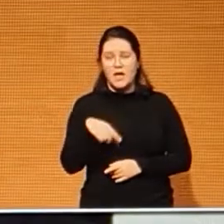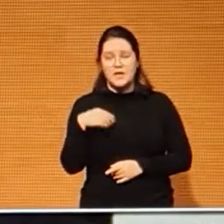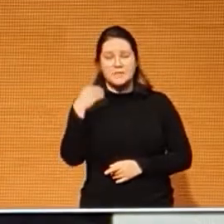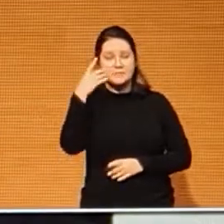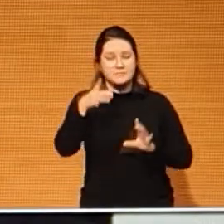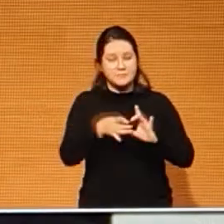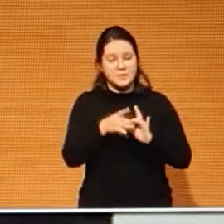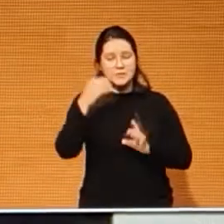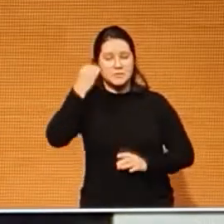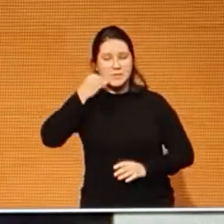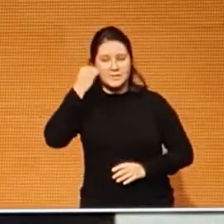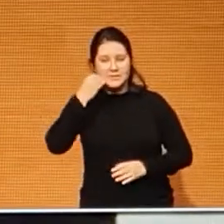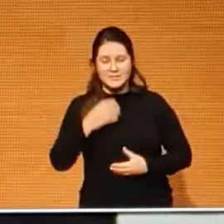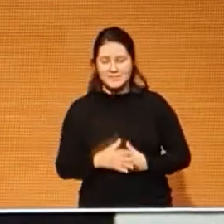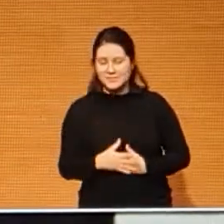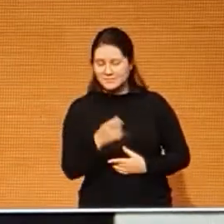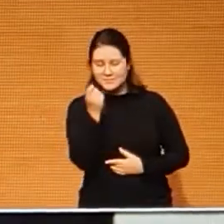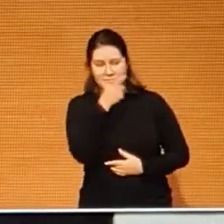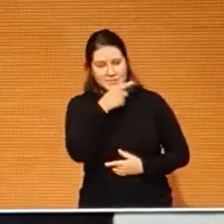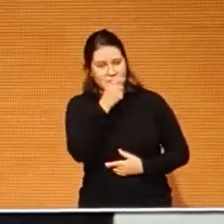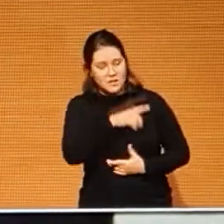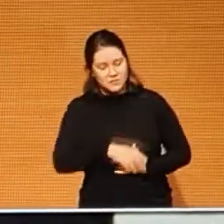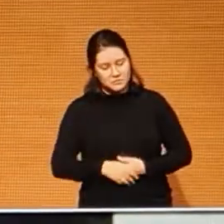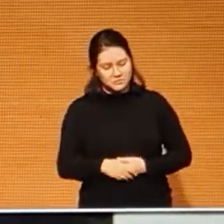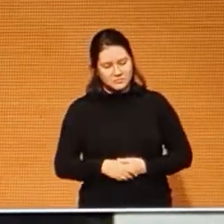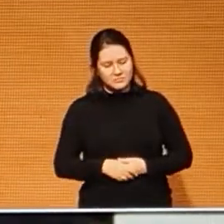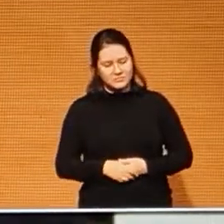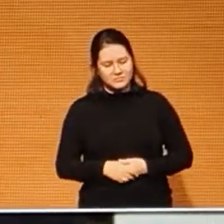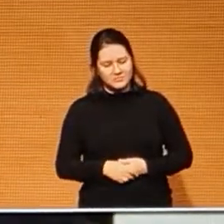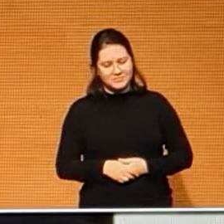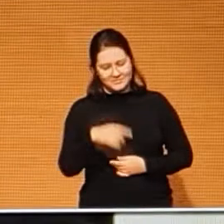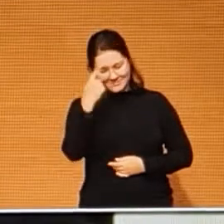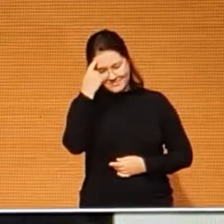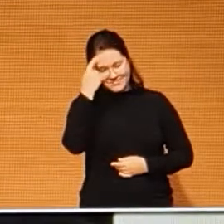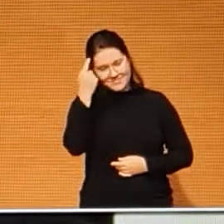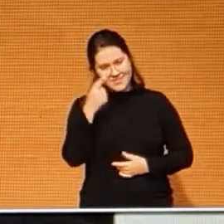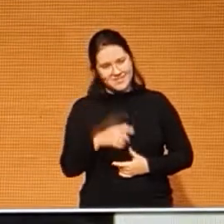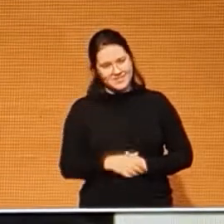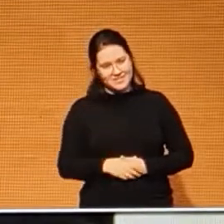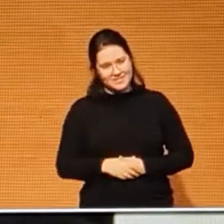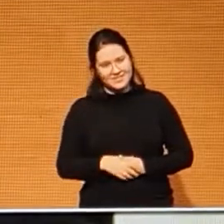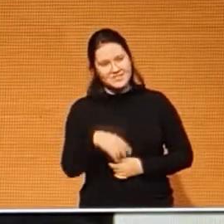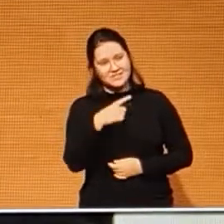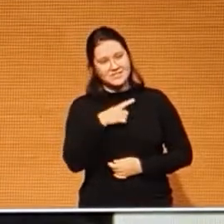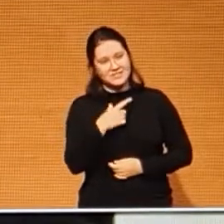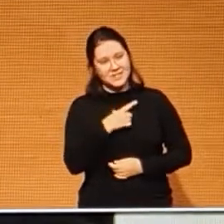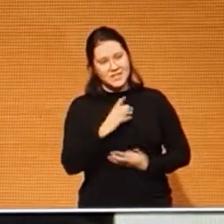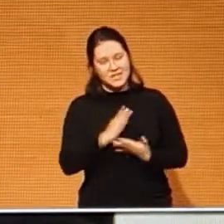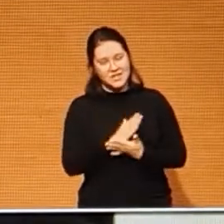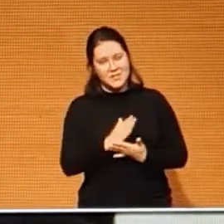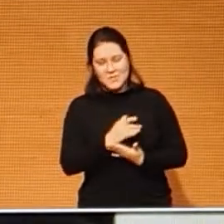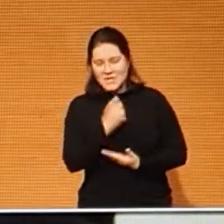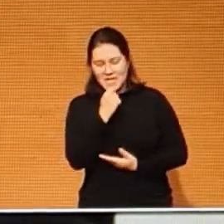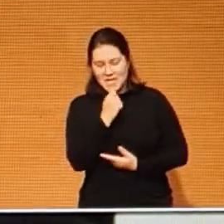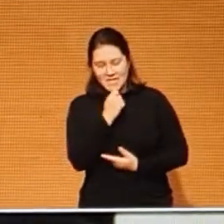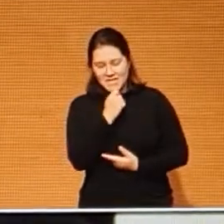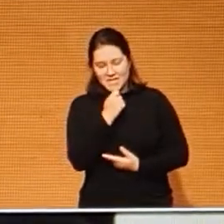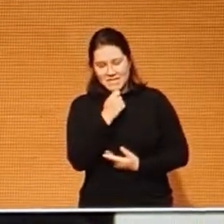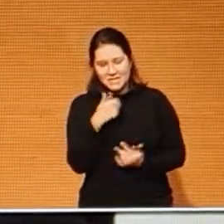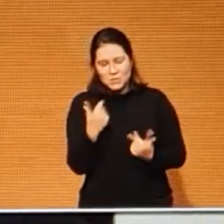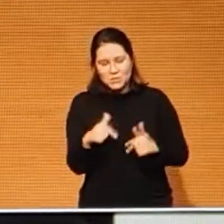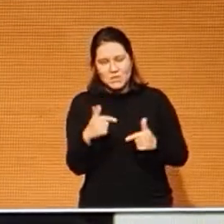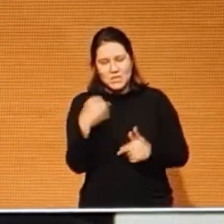para cargos típicos. Vamos imaginar candidatos que ainda não são servidores em vínculo de experiência, exercendo funções de